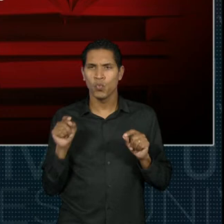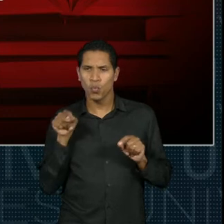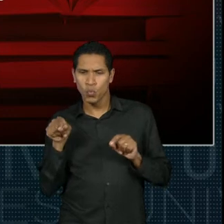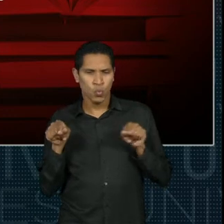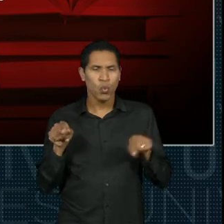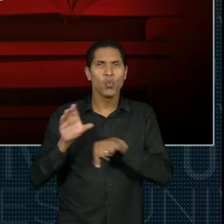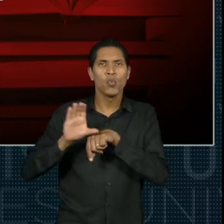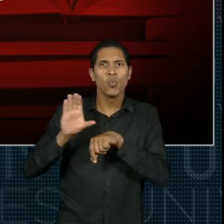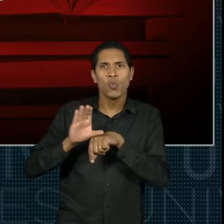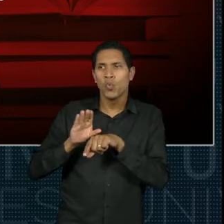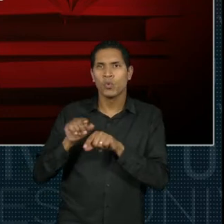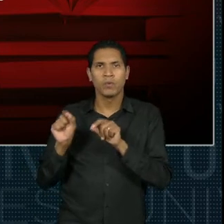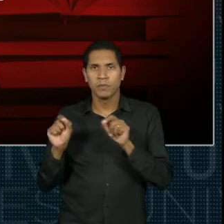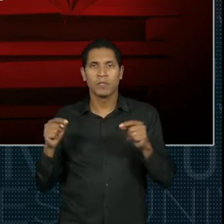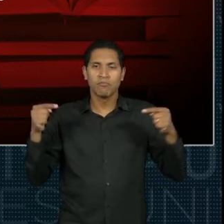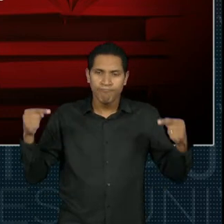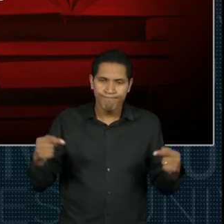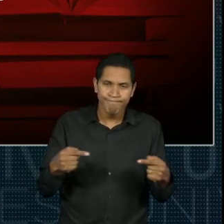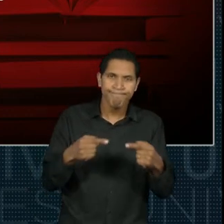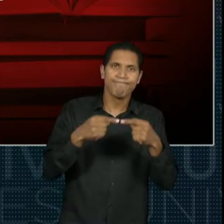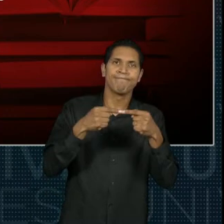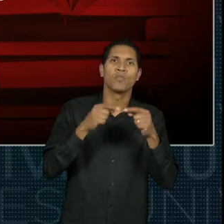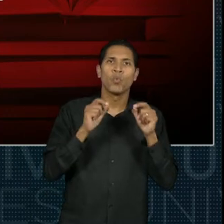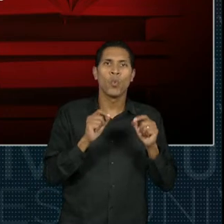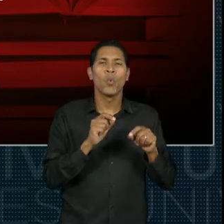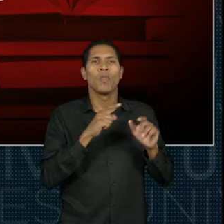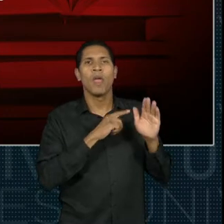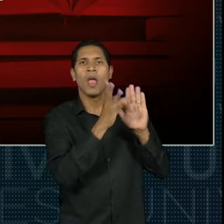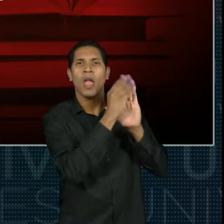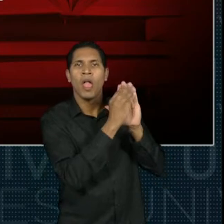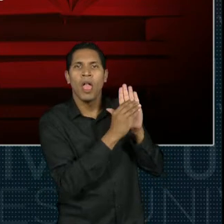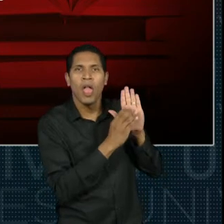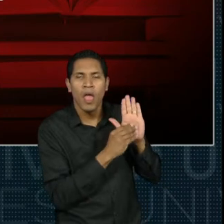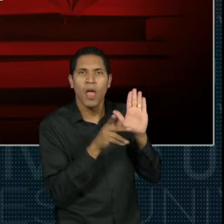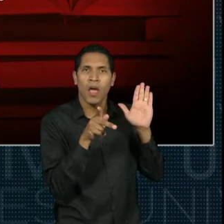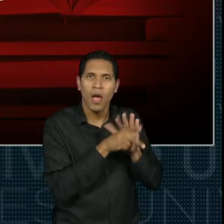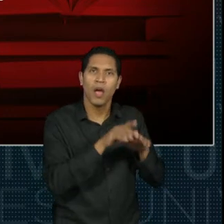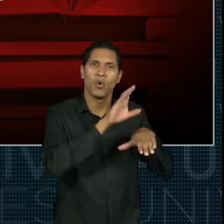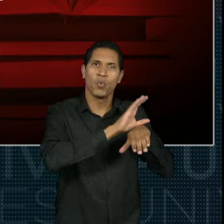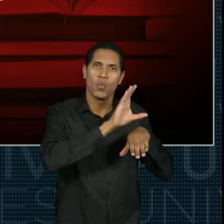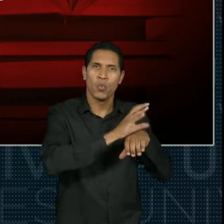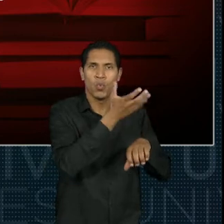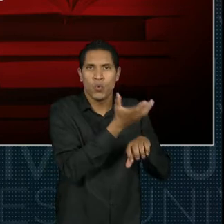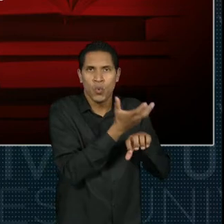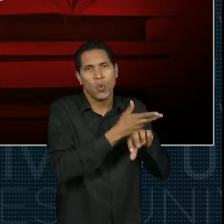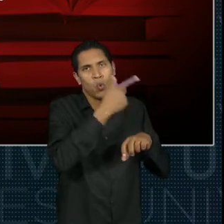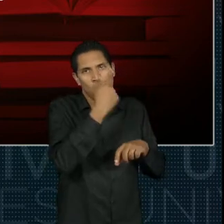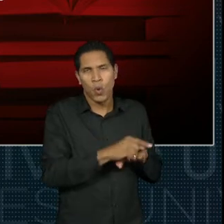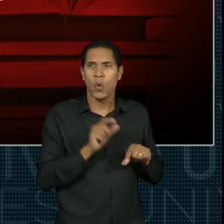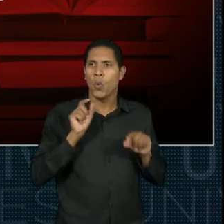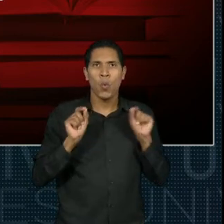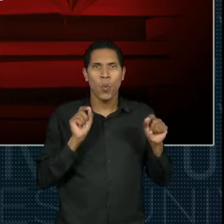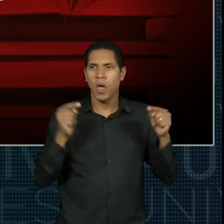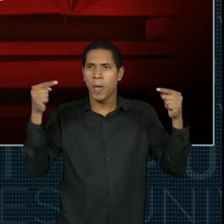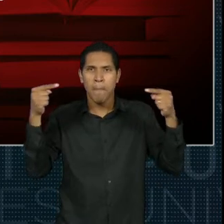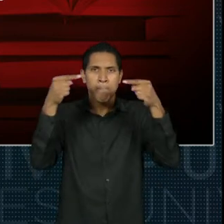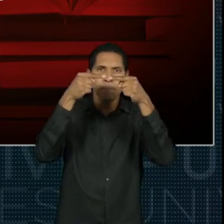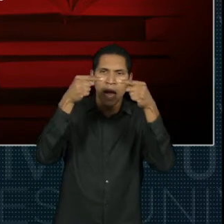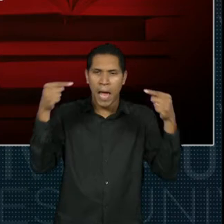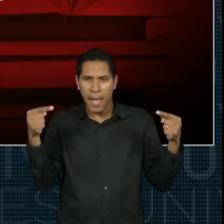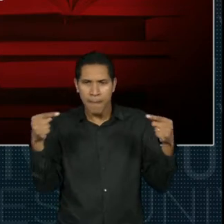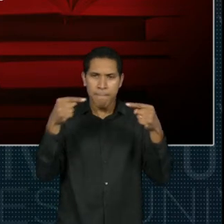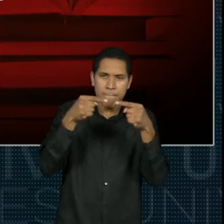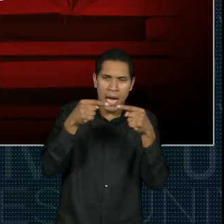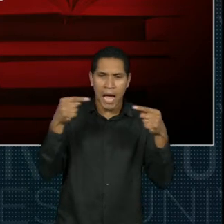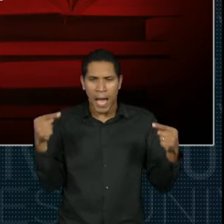certificados com o escopo do eixo da computação, o curso no qual ele atua na Univesp. E, além